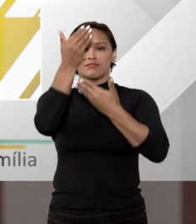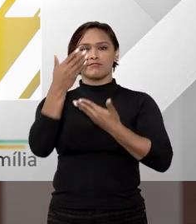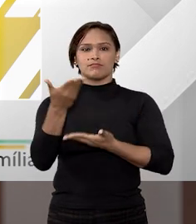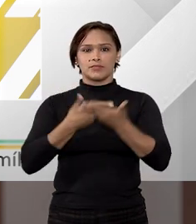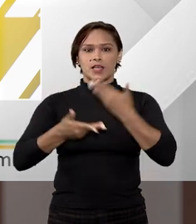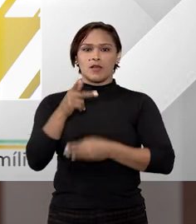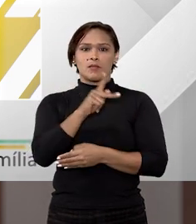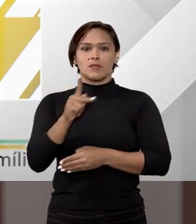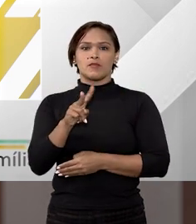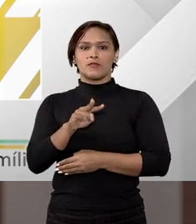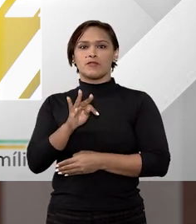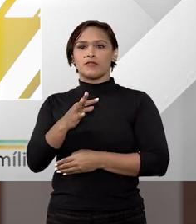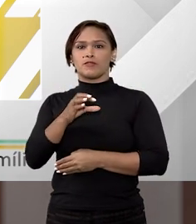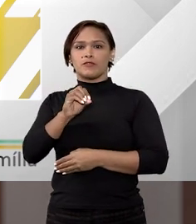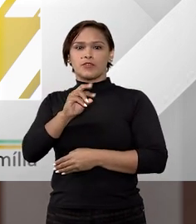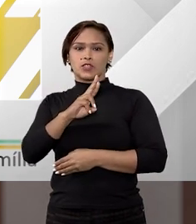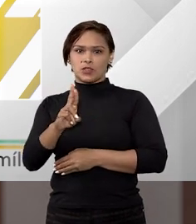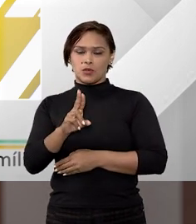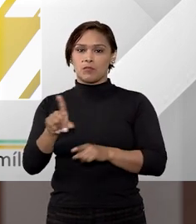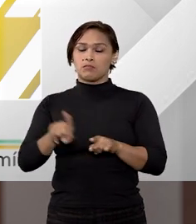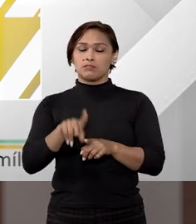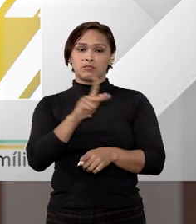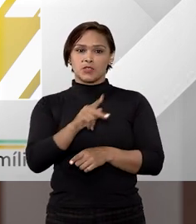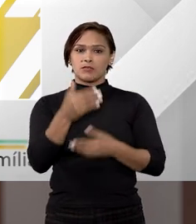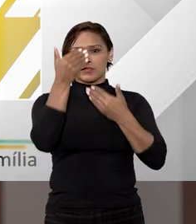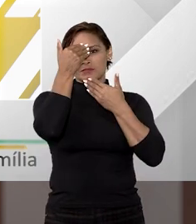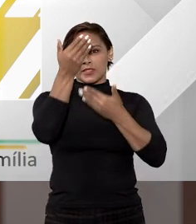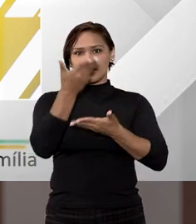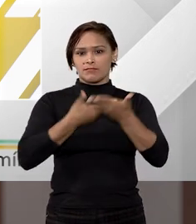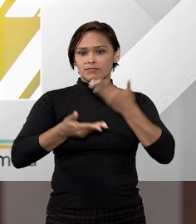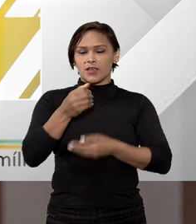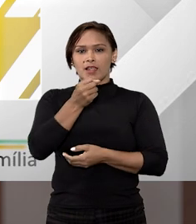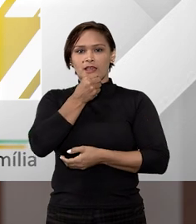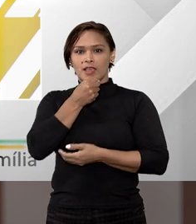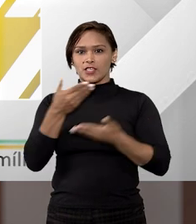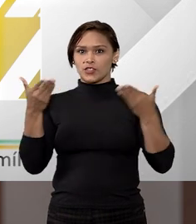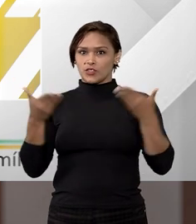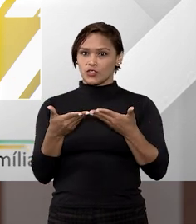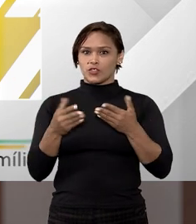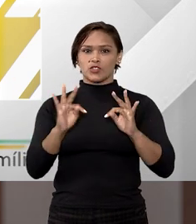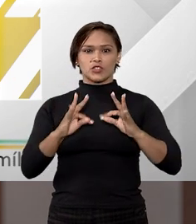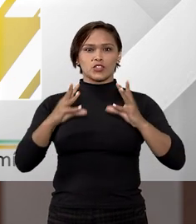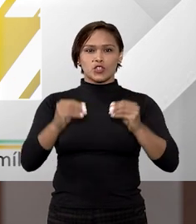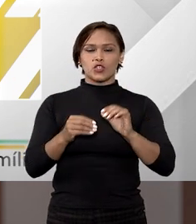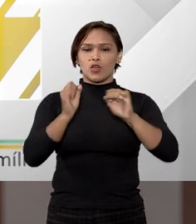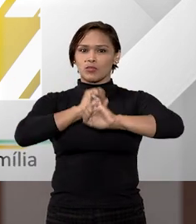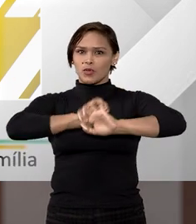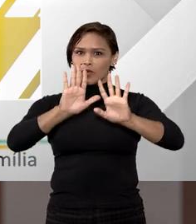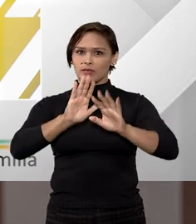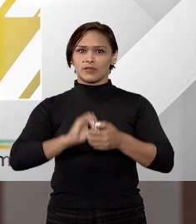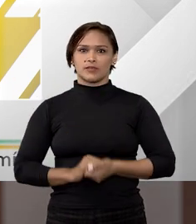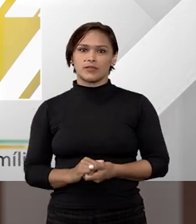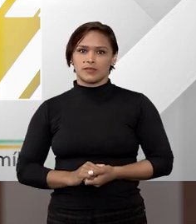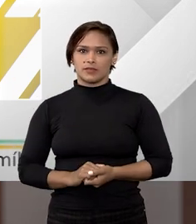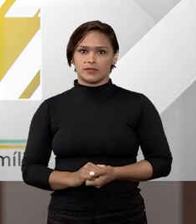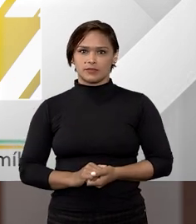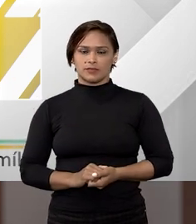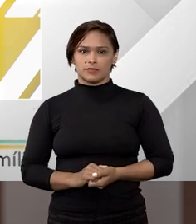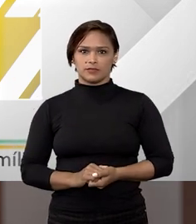do professor Vitor Otoboni Pavan, professor, muito obrigada pela entrevista de hoje e todos os seus esclarecimentos.